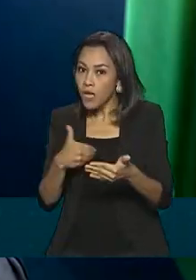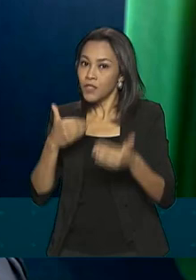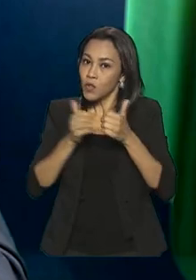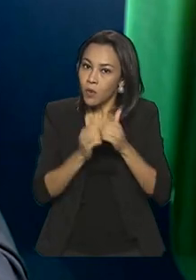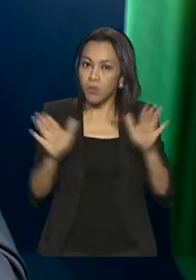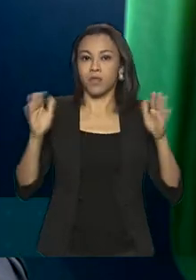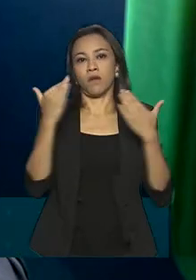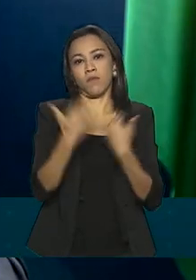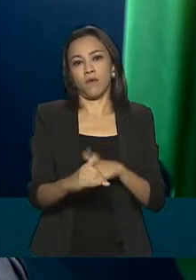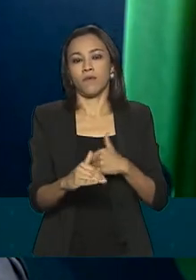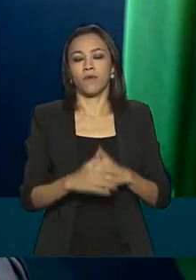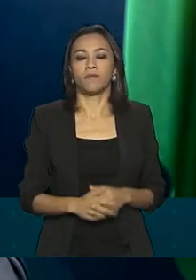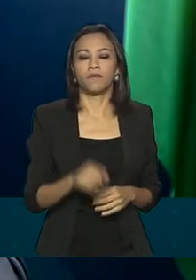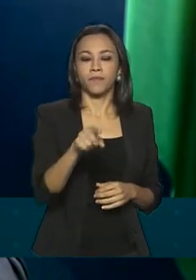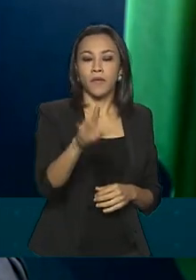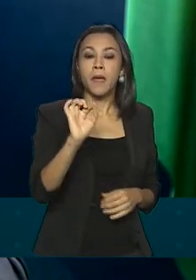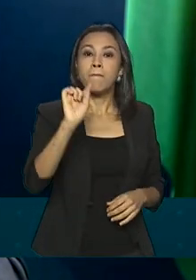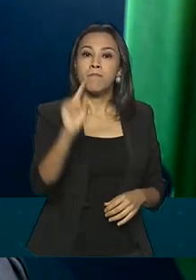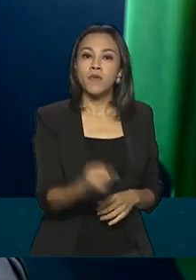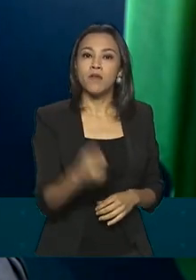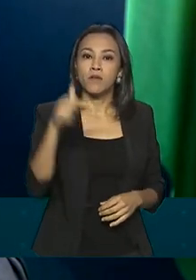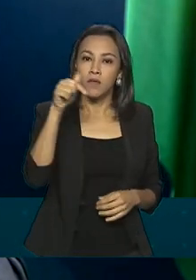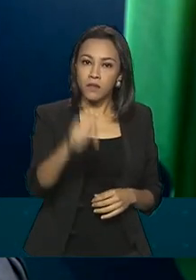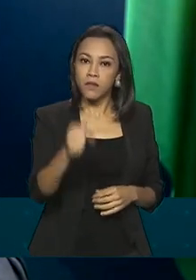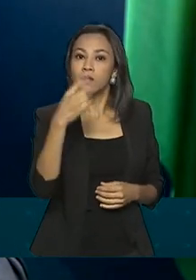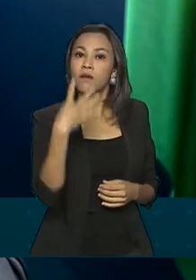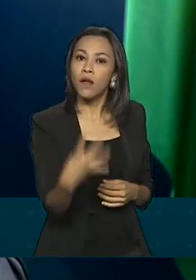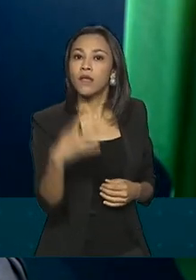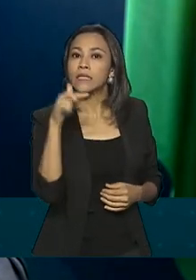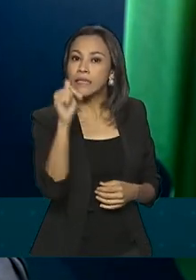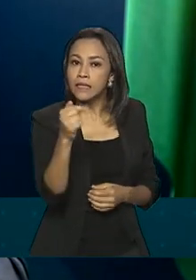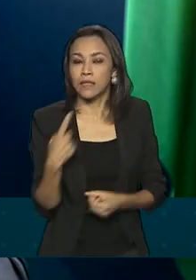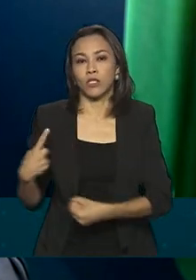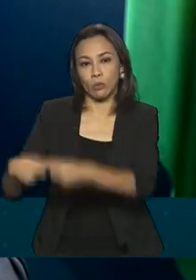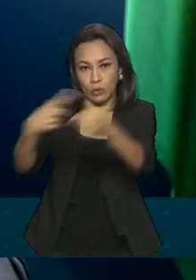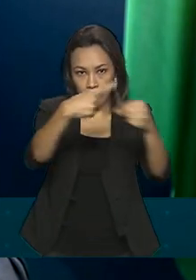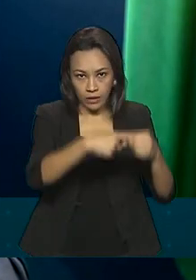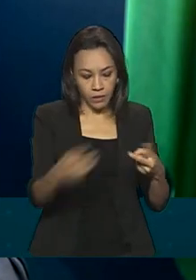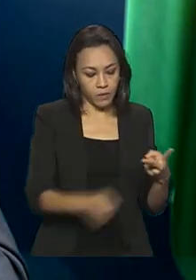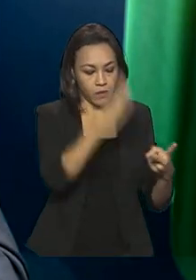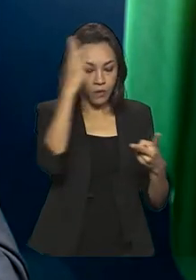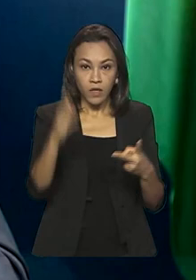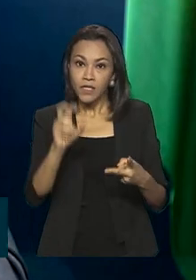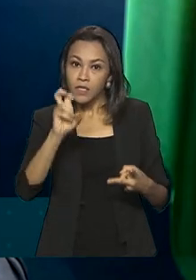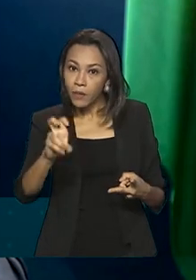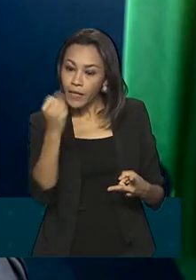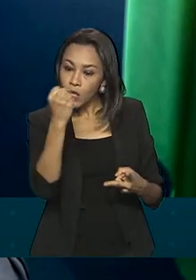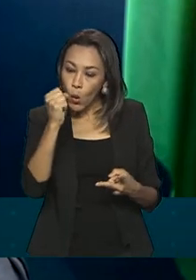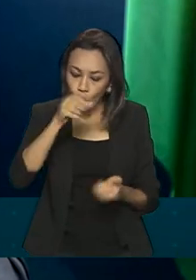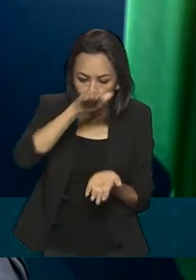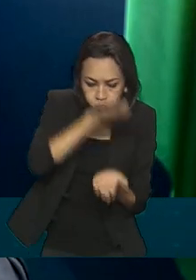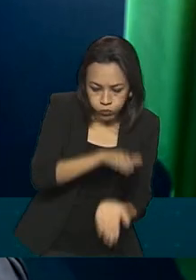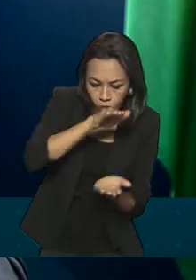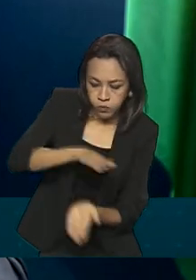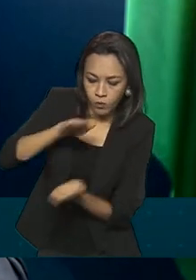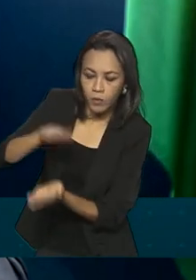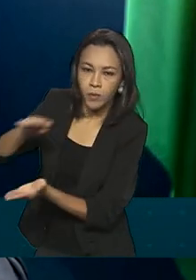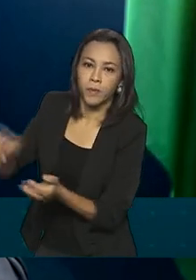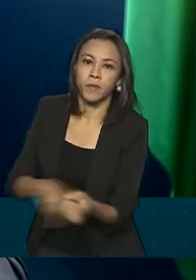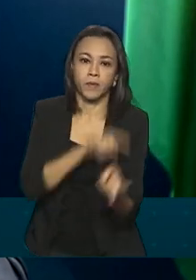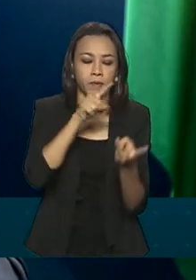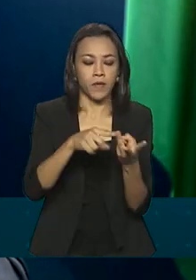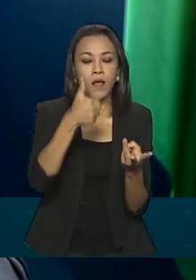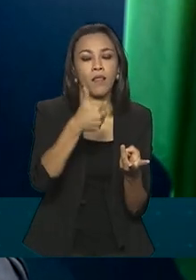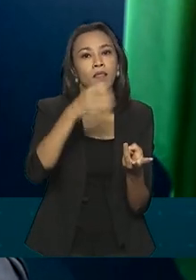distribuímos em 1.747 municípios, 58 mil malotes, em 10.600